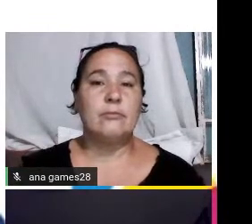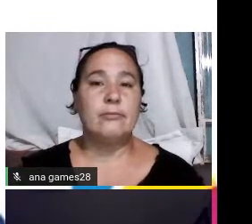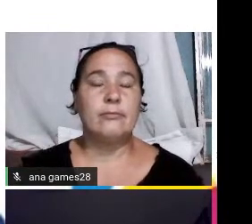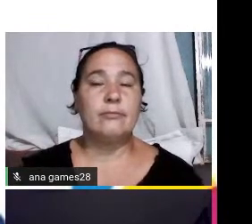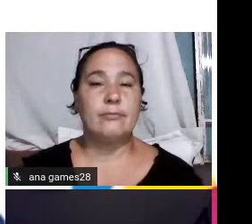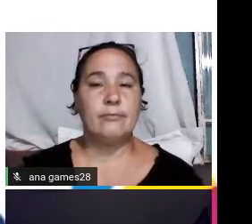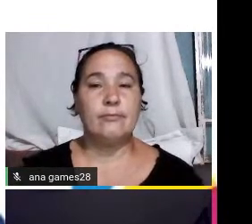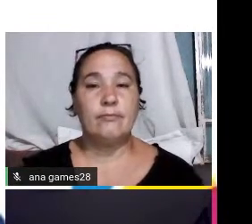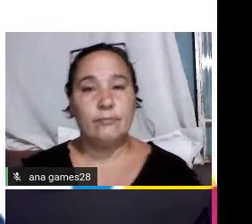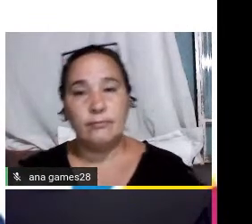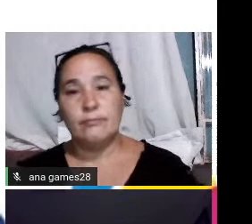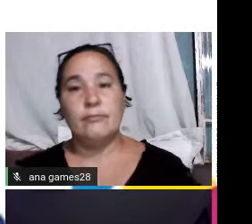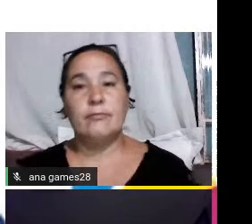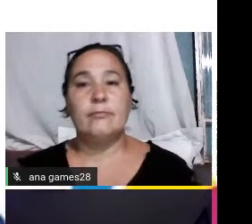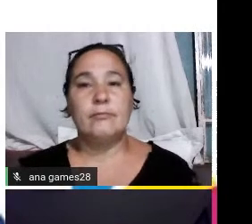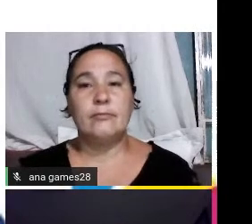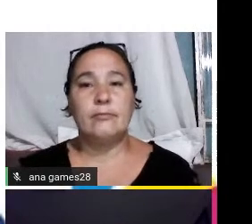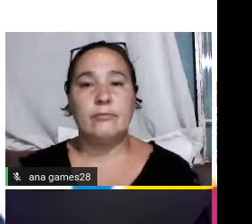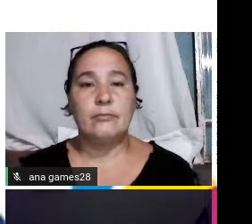Próxima